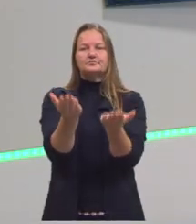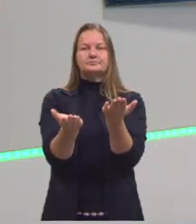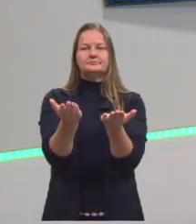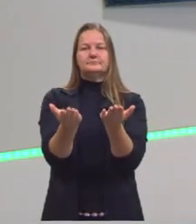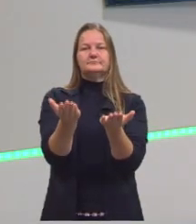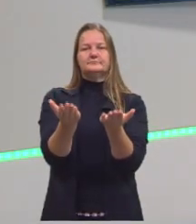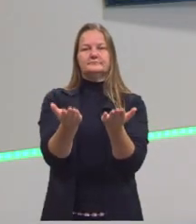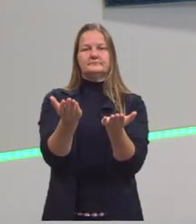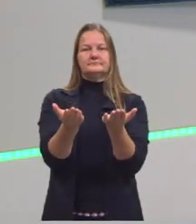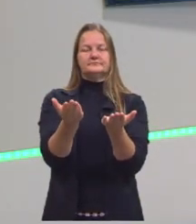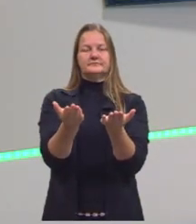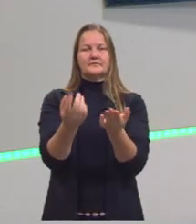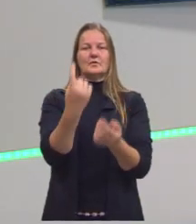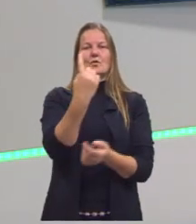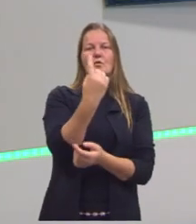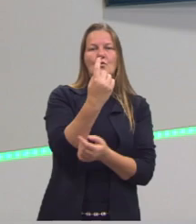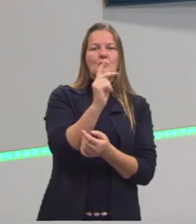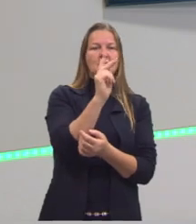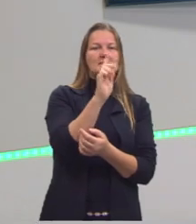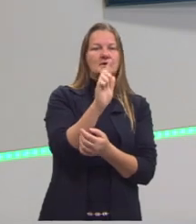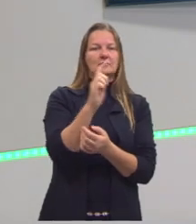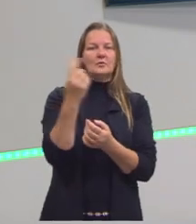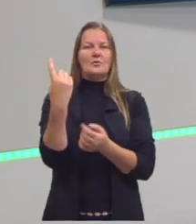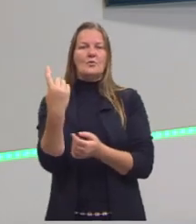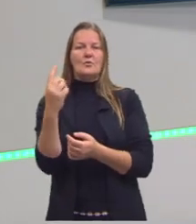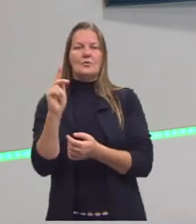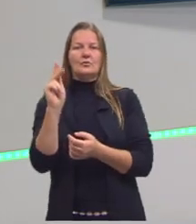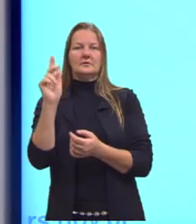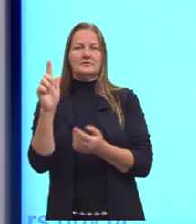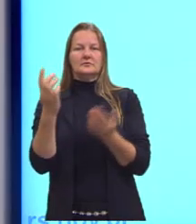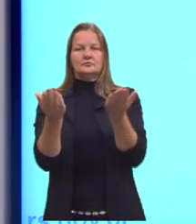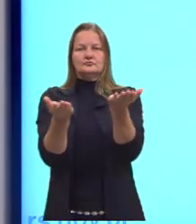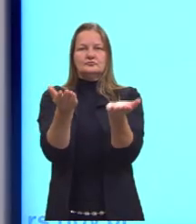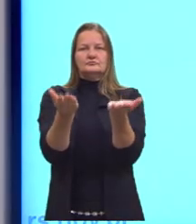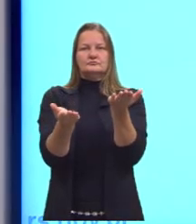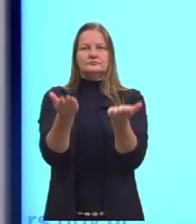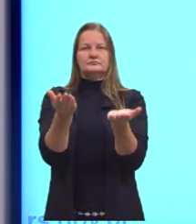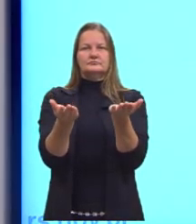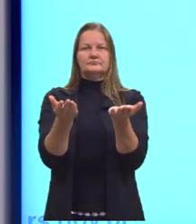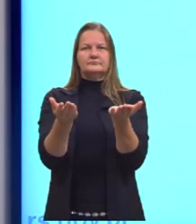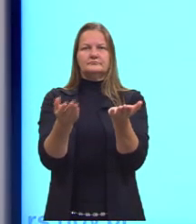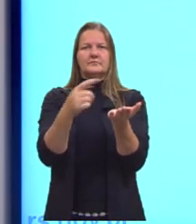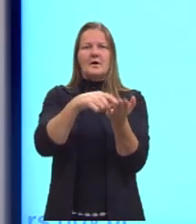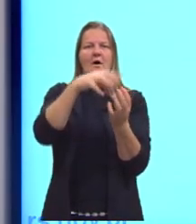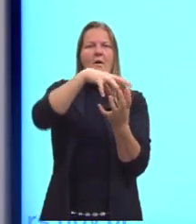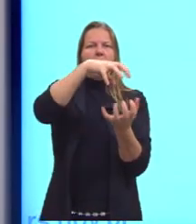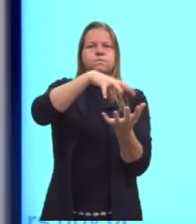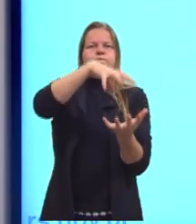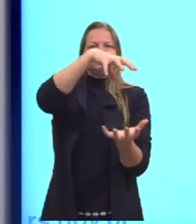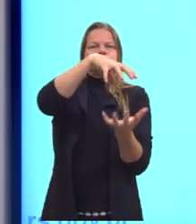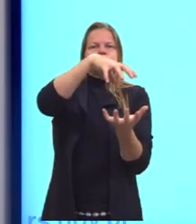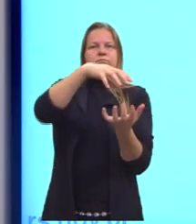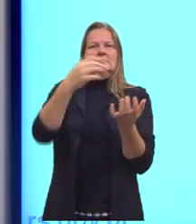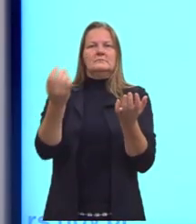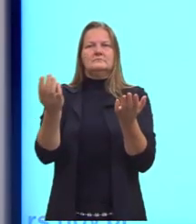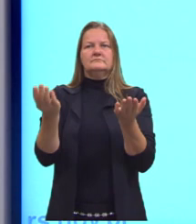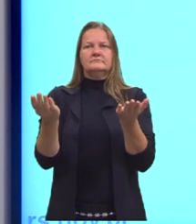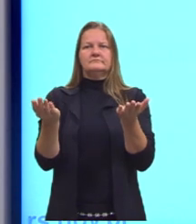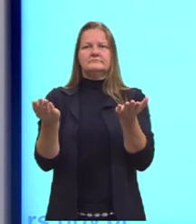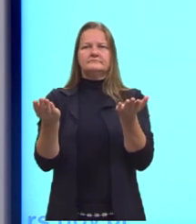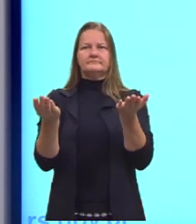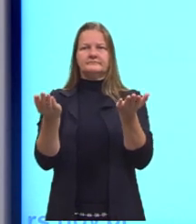Então, gente tem um quilograma de um lado e um quilograma do outro. Só que aqui é de algodão e aqui é de chumbo.